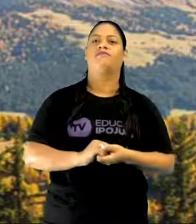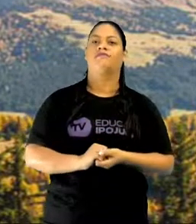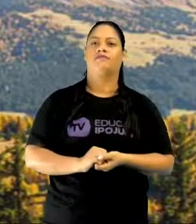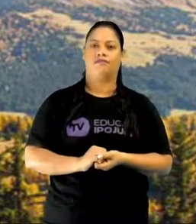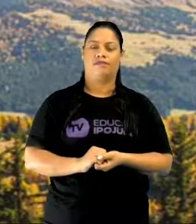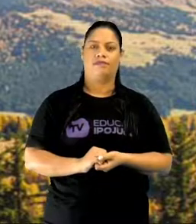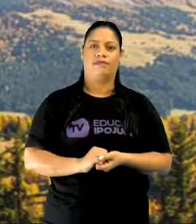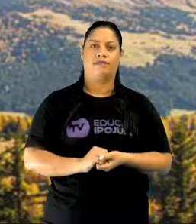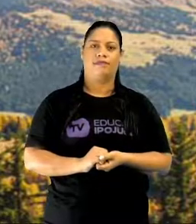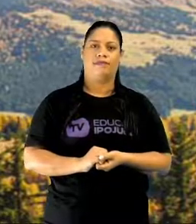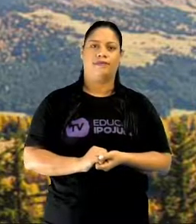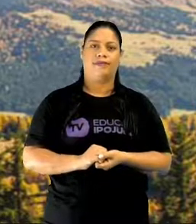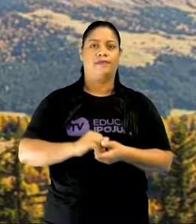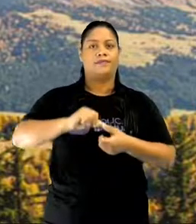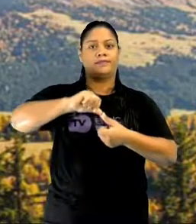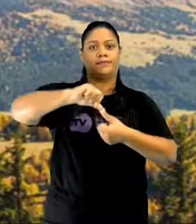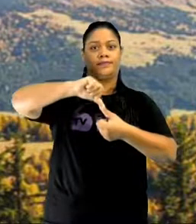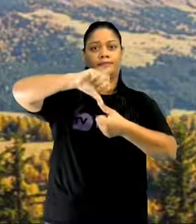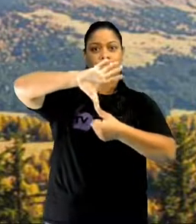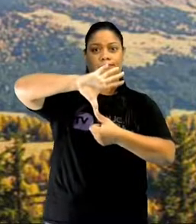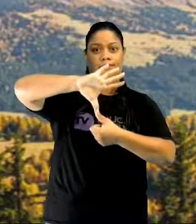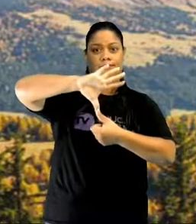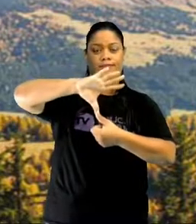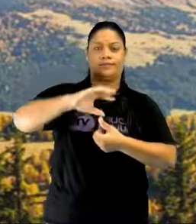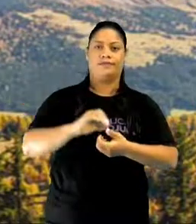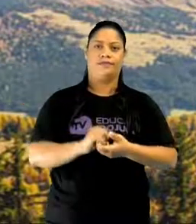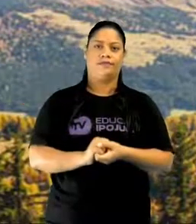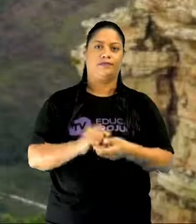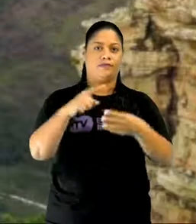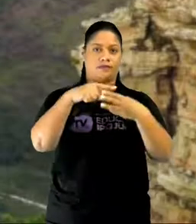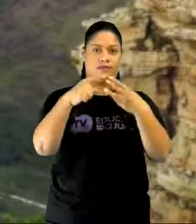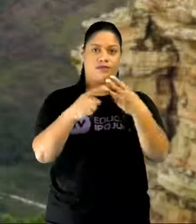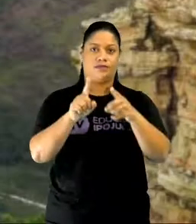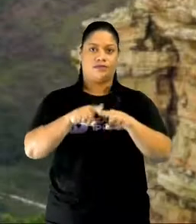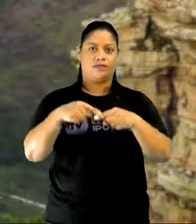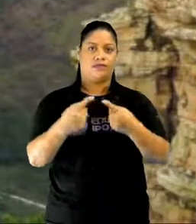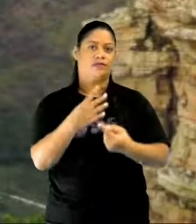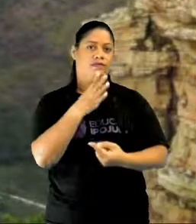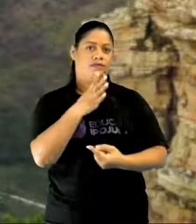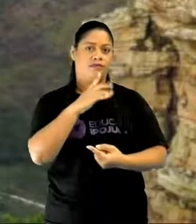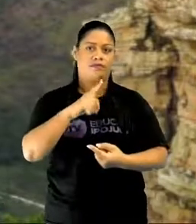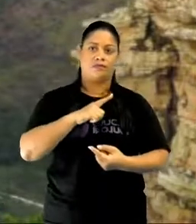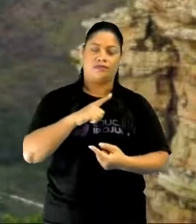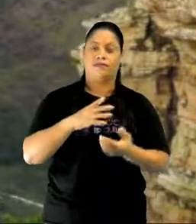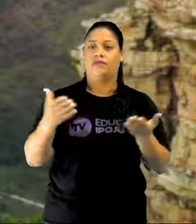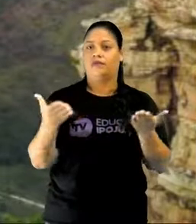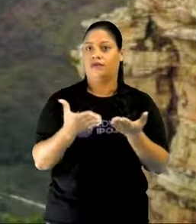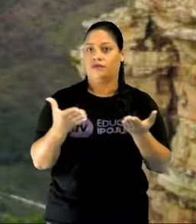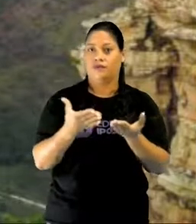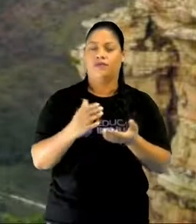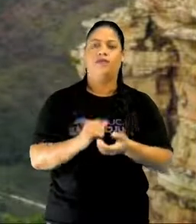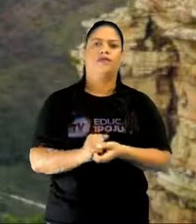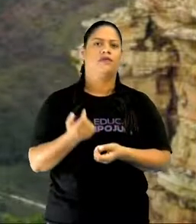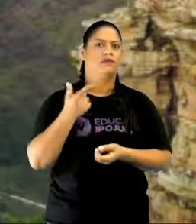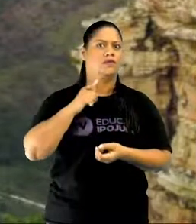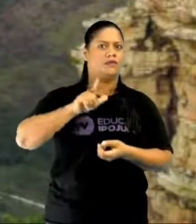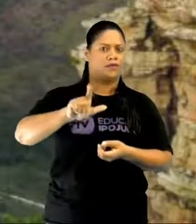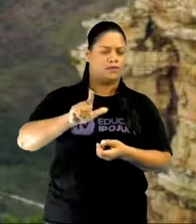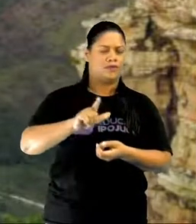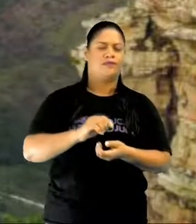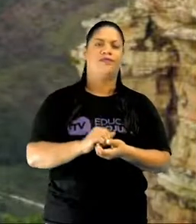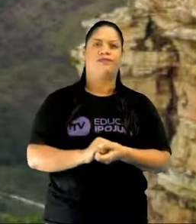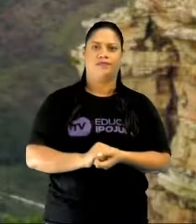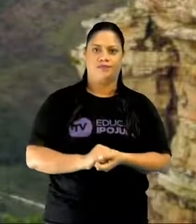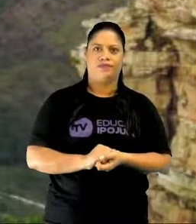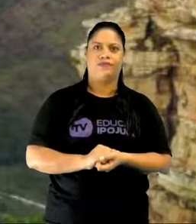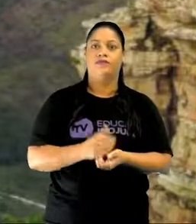exemplos porque são os mais conhecidos que a gente tem. Ok? Vamos lá. A gente agora vai falar sobre outra parte do relevo.